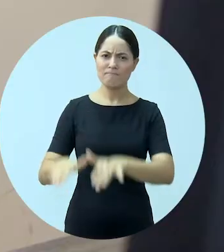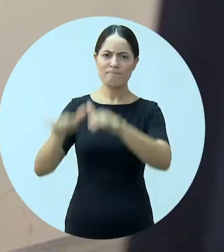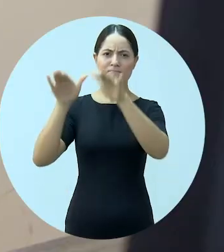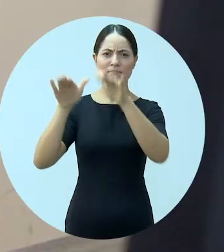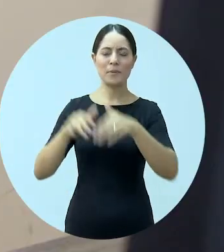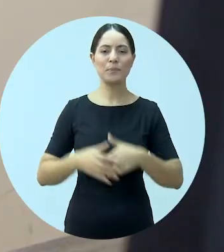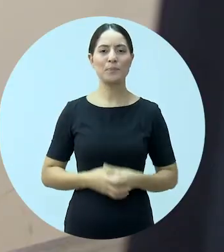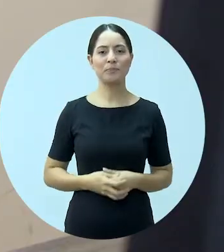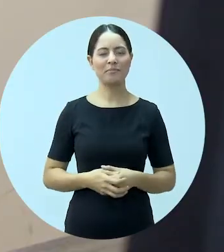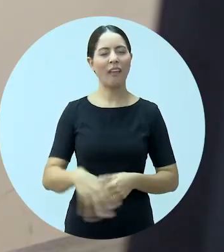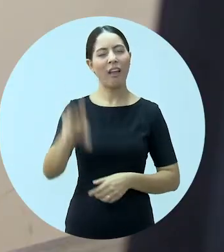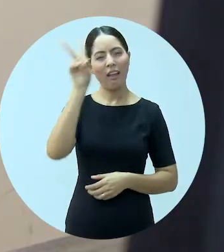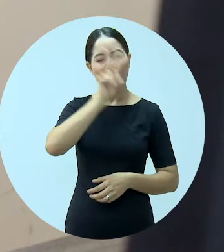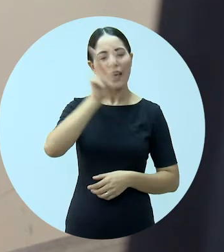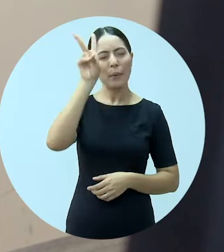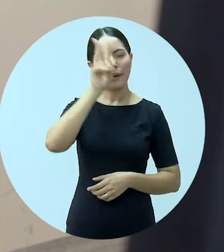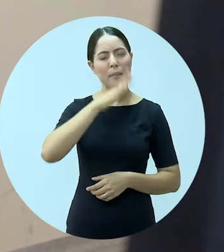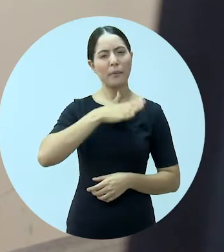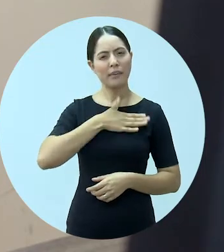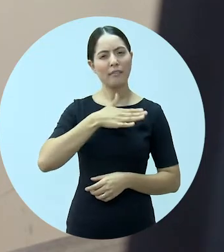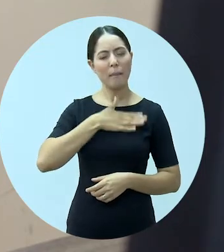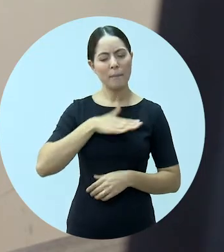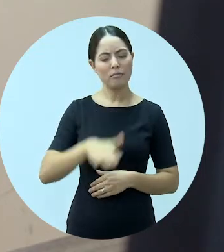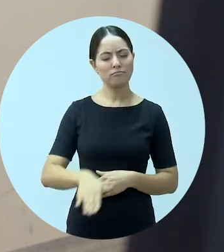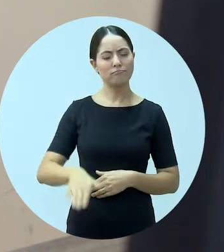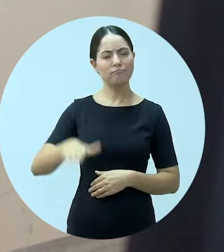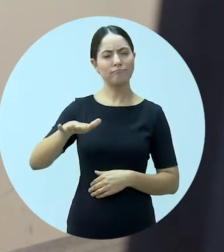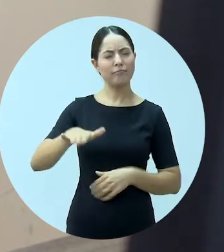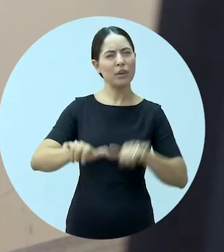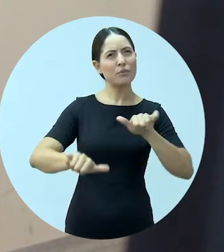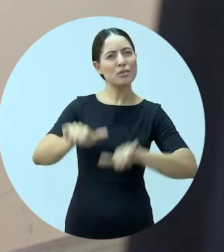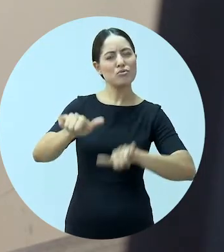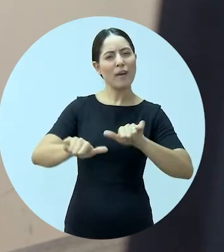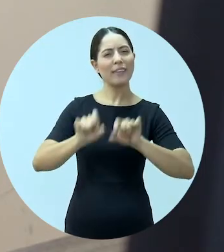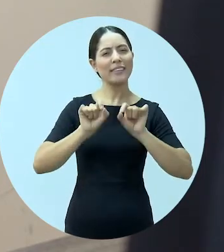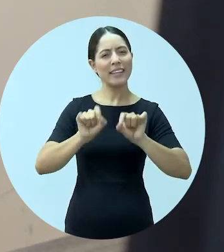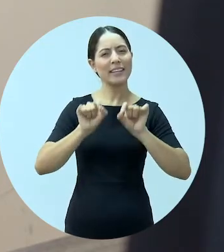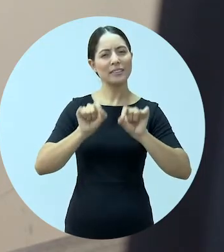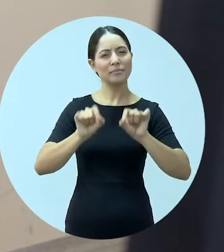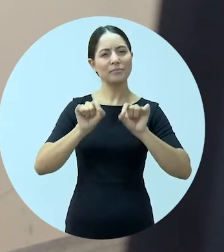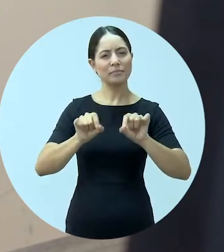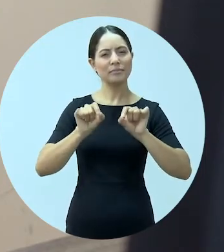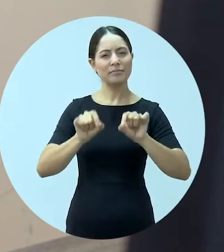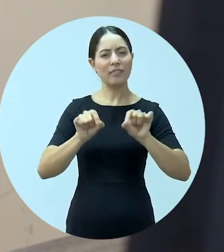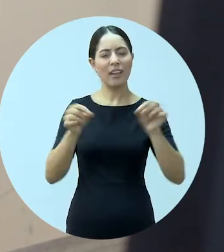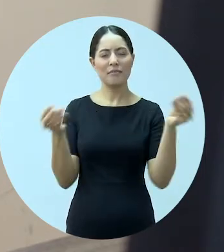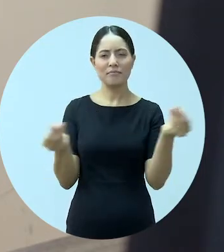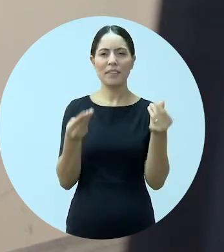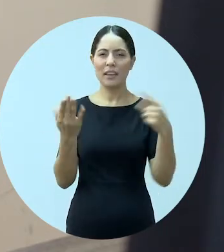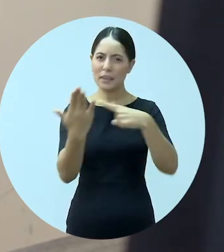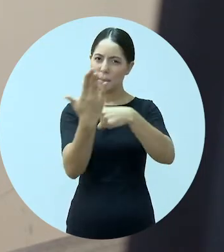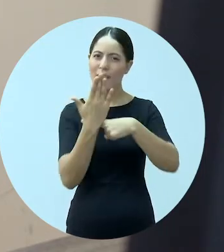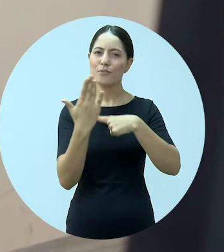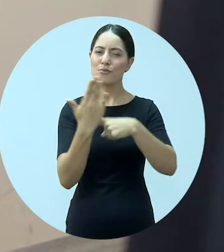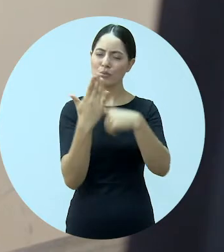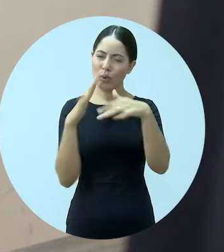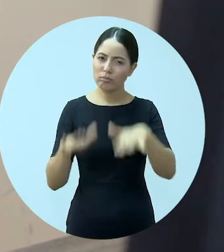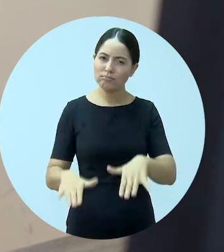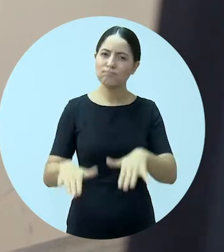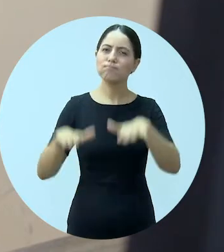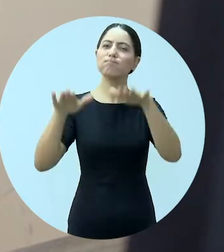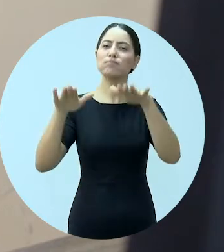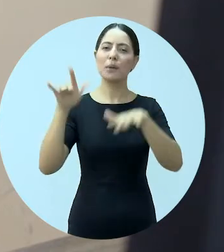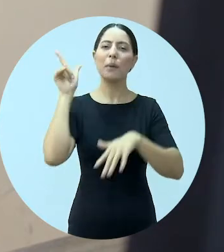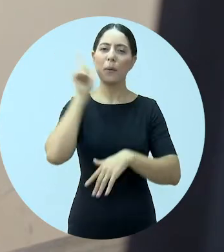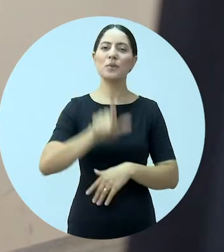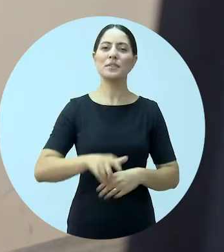Durante a minha infância, eu costumo analisar a minha infância como algo que me ajudou muito